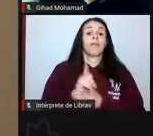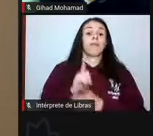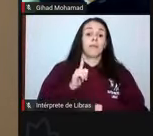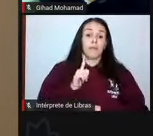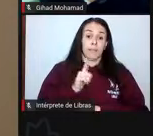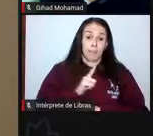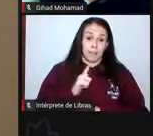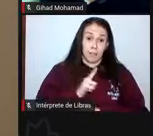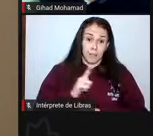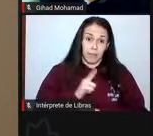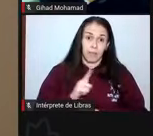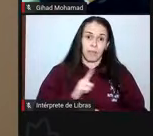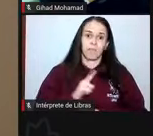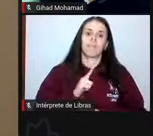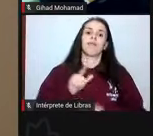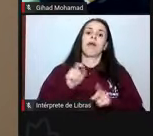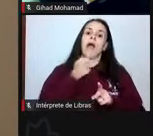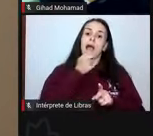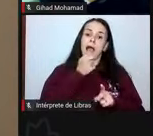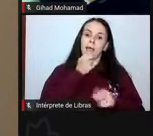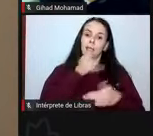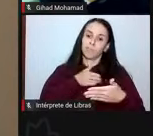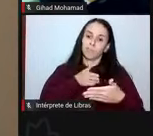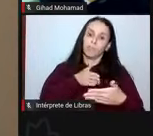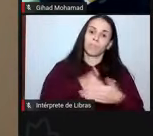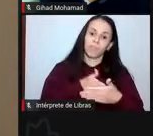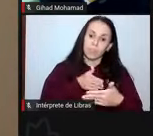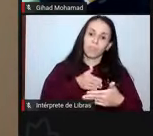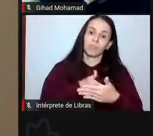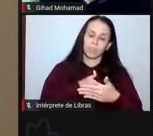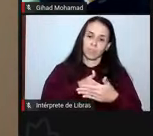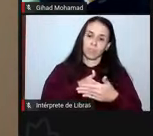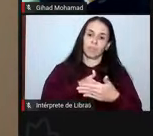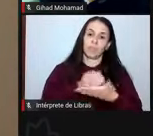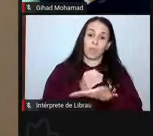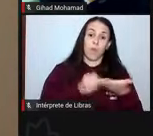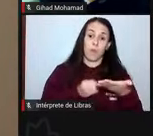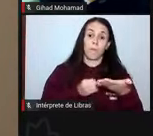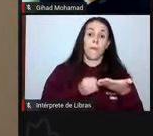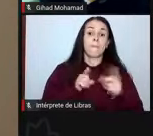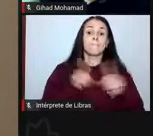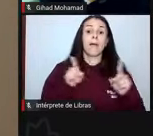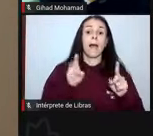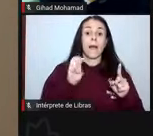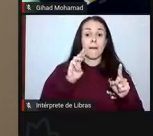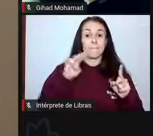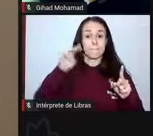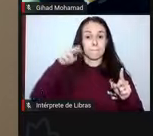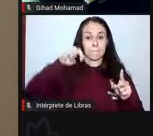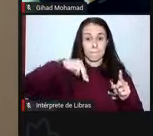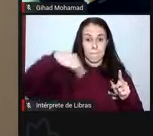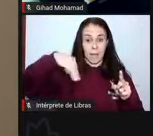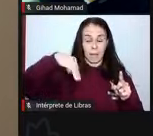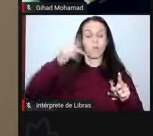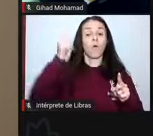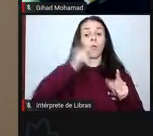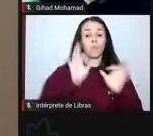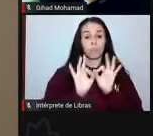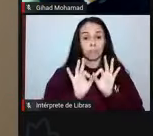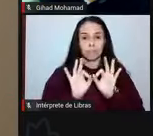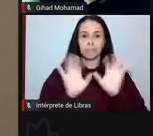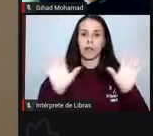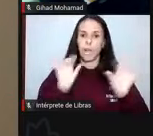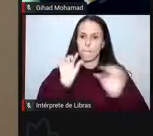condicionamento do orçamento que, felizmente, foi liberado no mês de maio e nós estamos desempenhando todo o montante